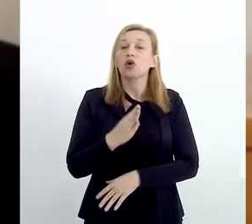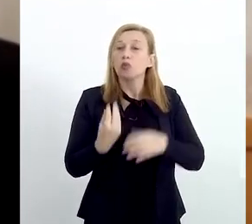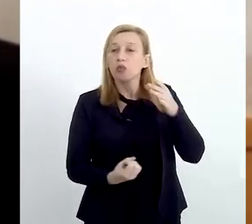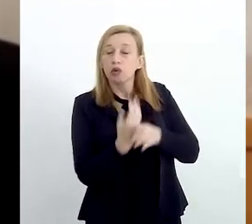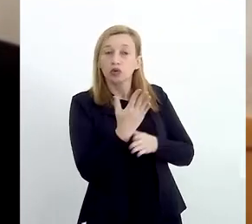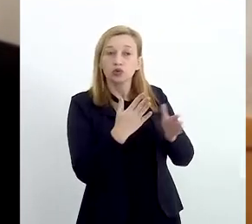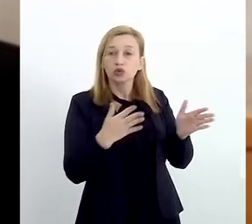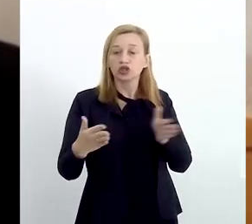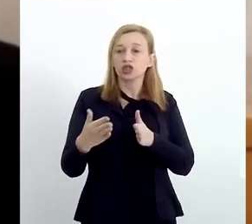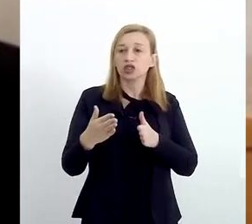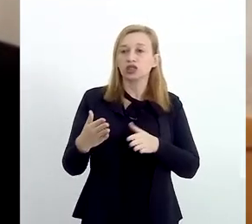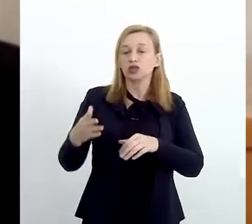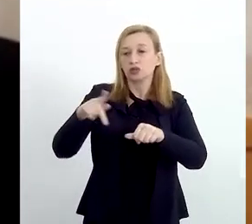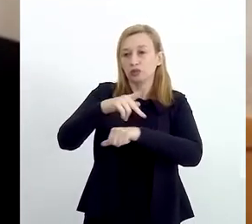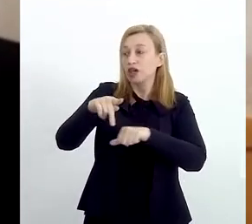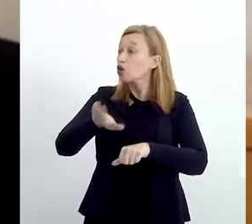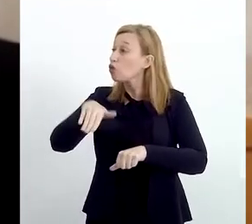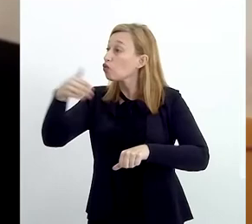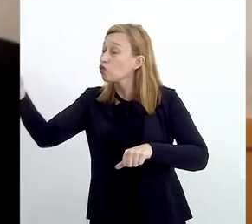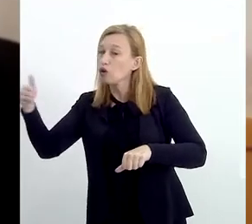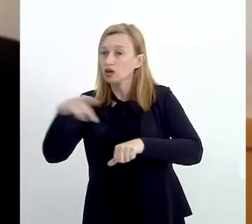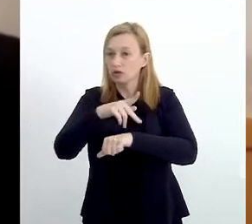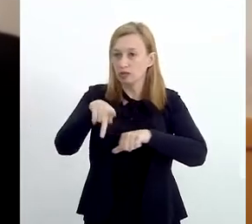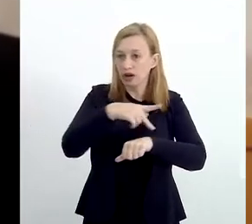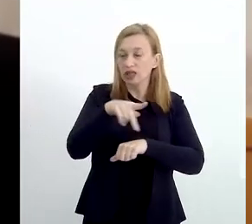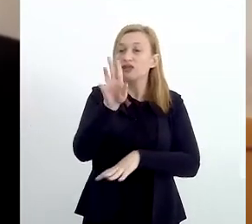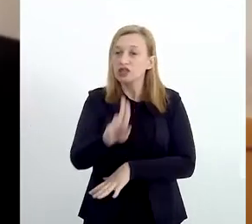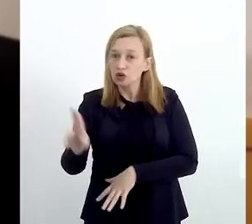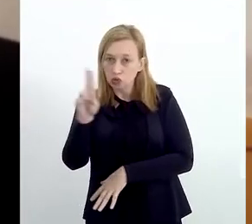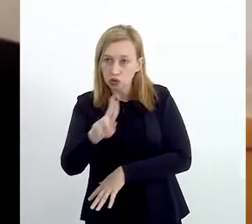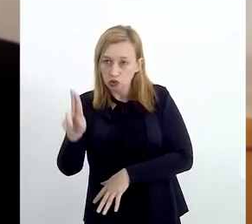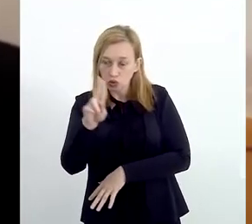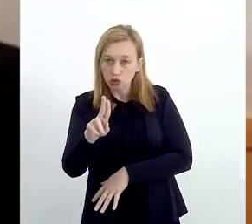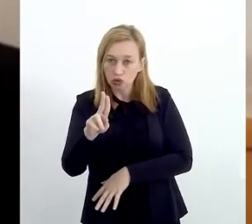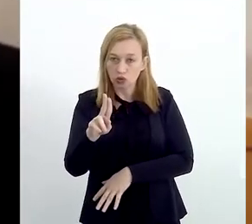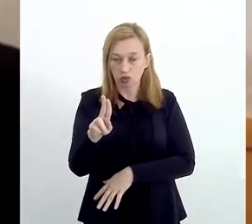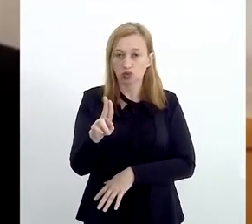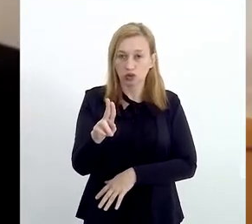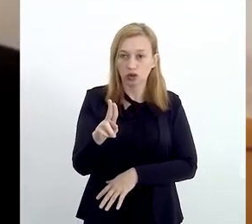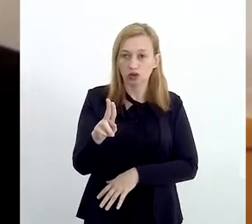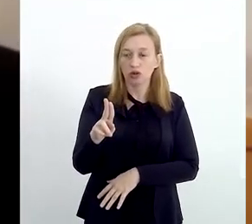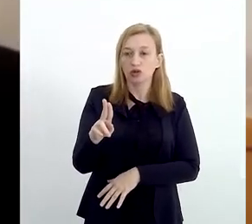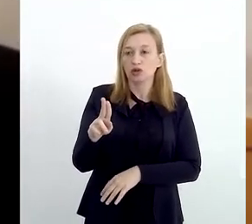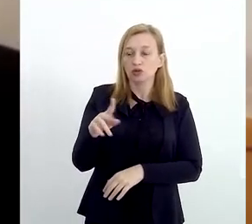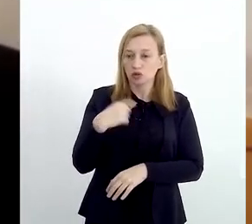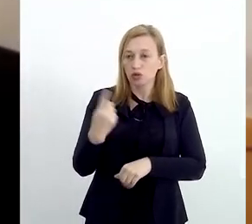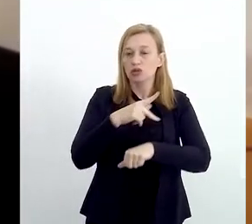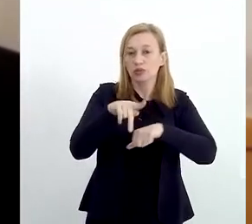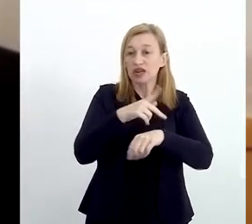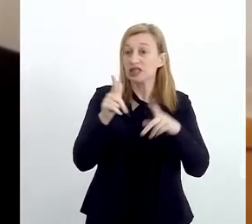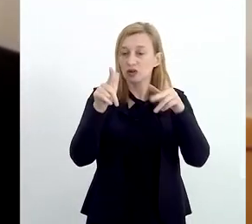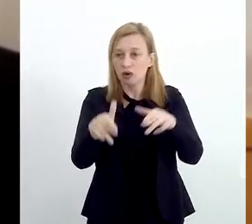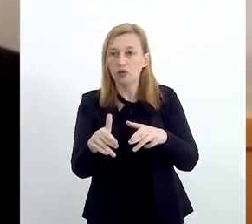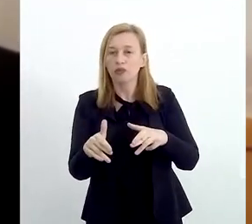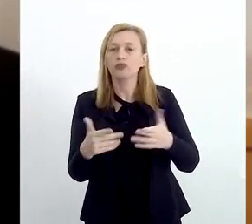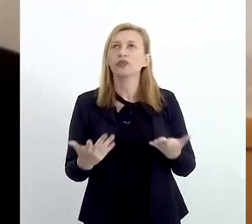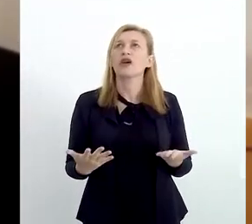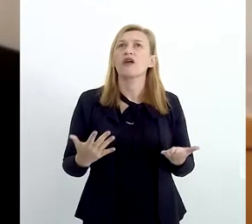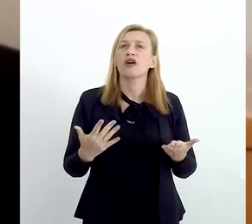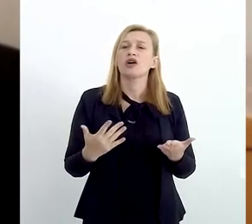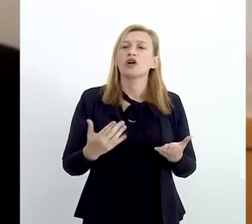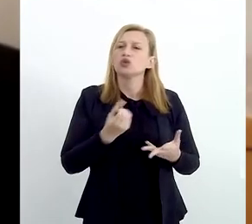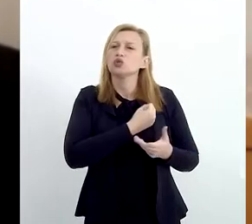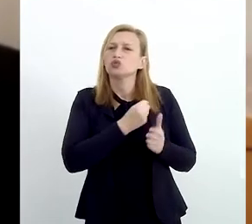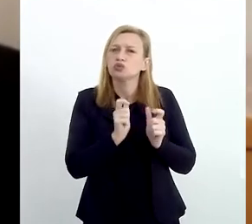seja produzida no país ou importada, porque ela vai acabar sendo utilizada no Brasil da mesma forma, ela monta aí um